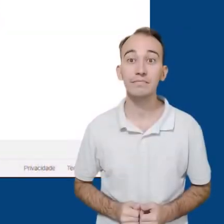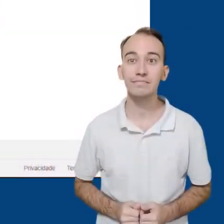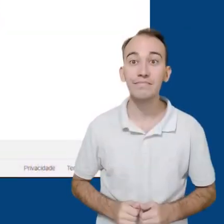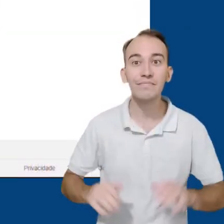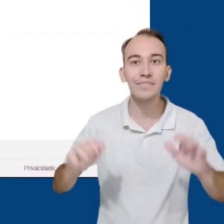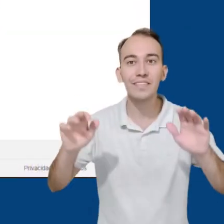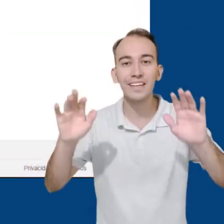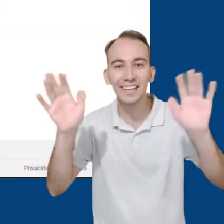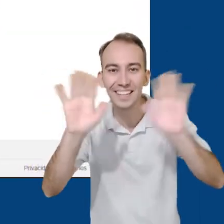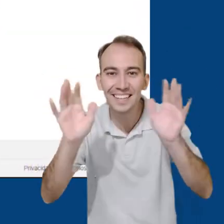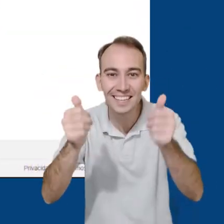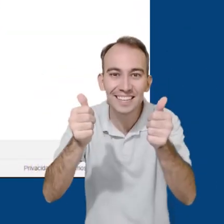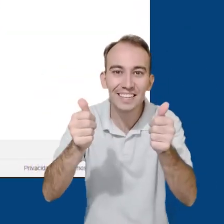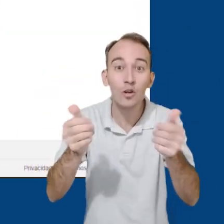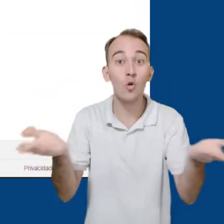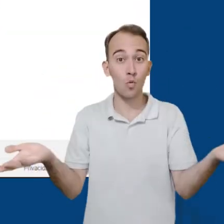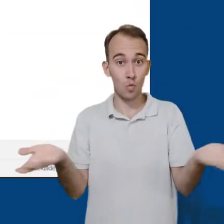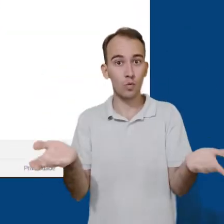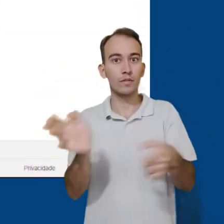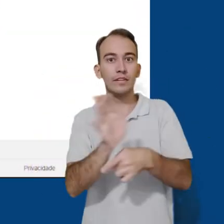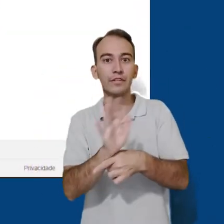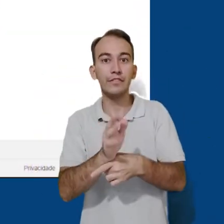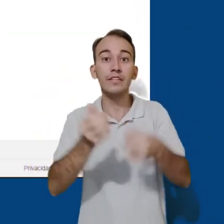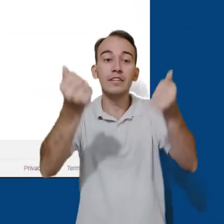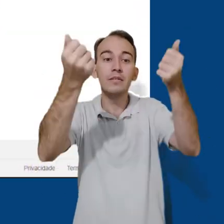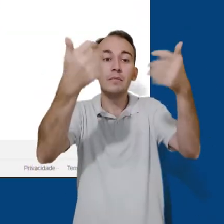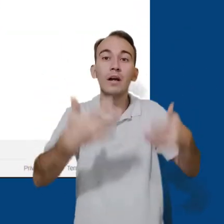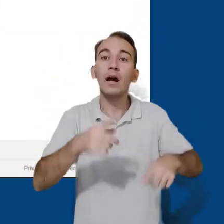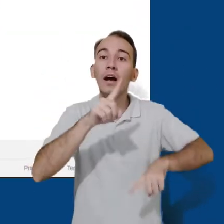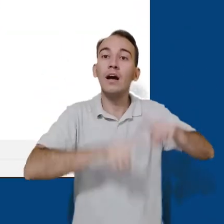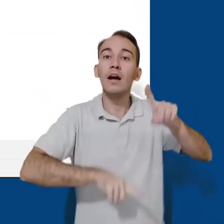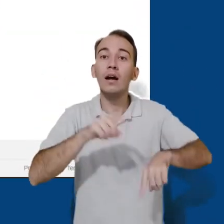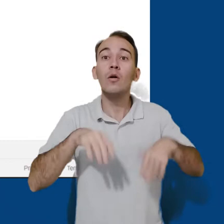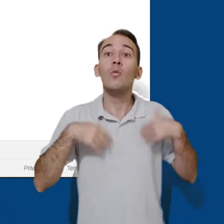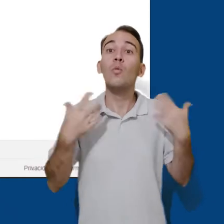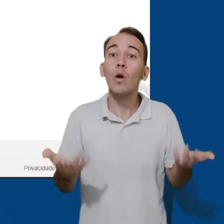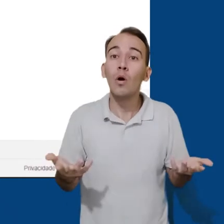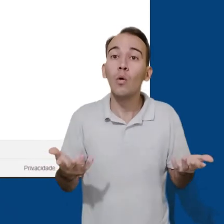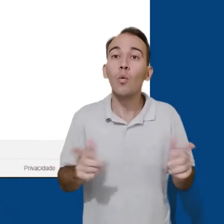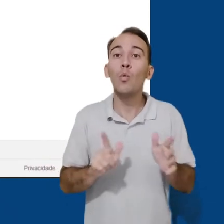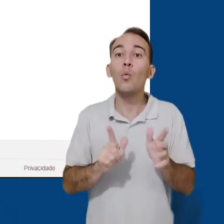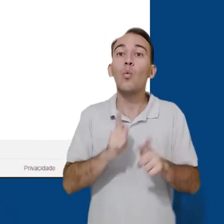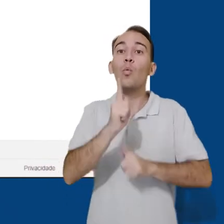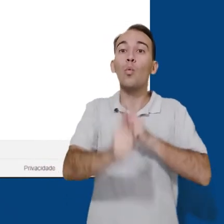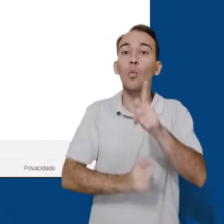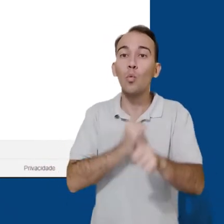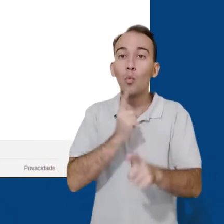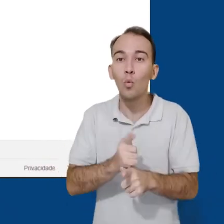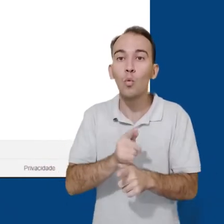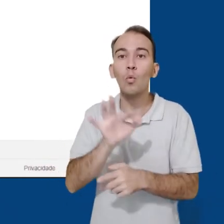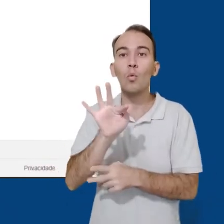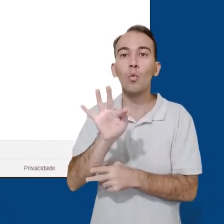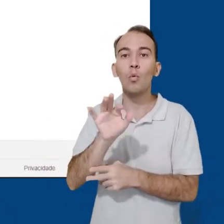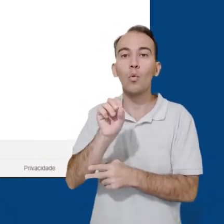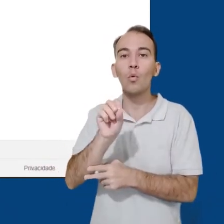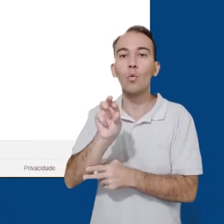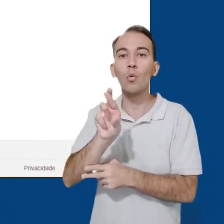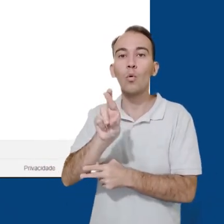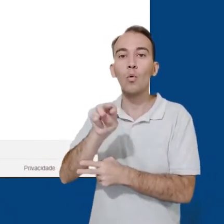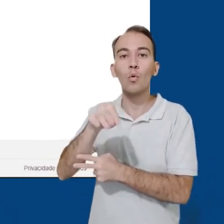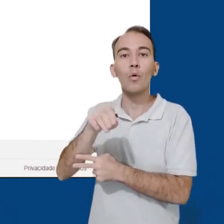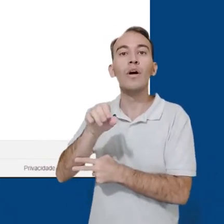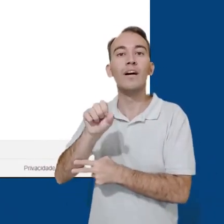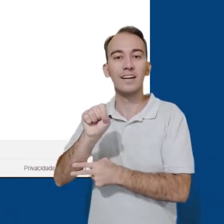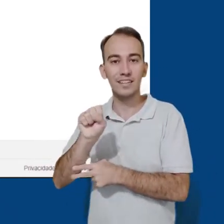Olá! No vídeo de hoje, nós vamos conhecer o Google Forms, a ferramenta ideal para você realizar enquetes e aplicar